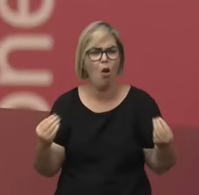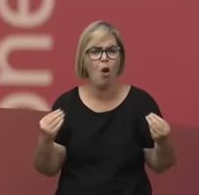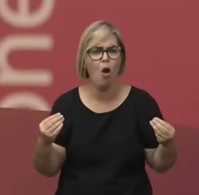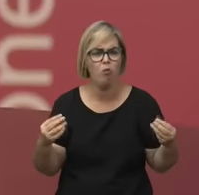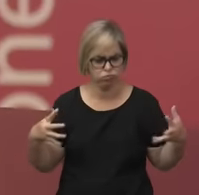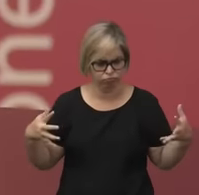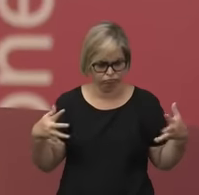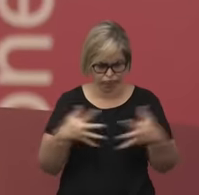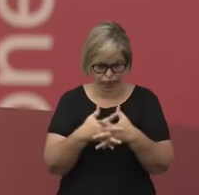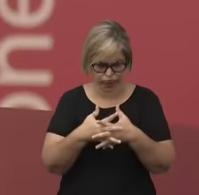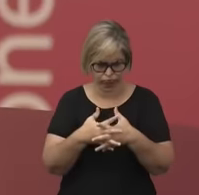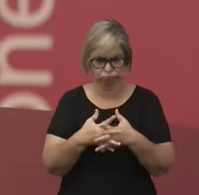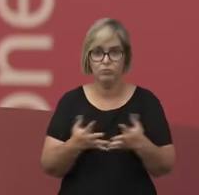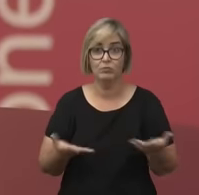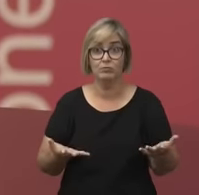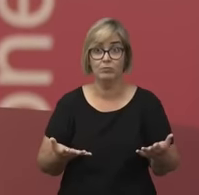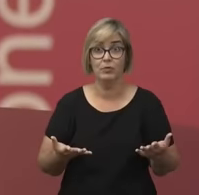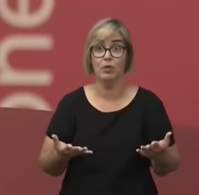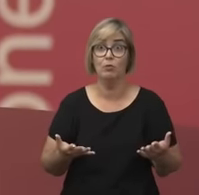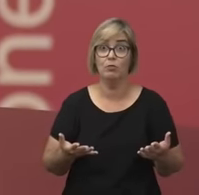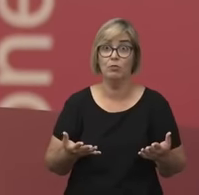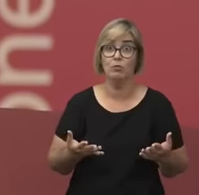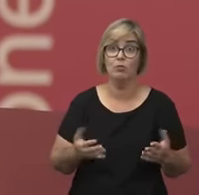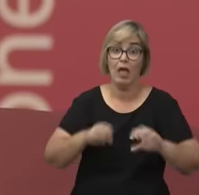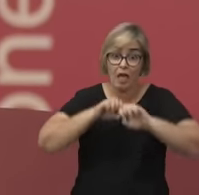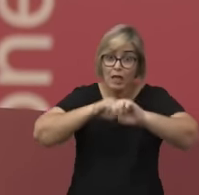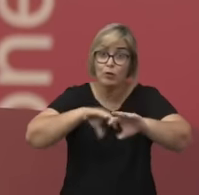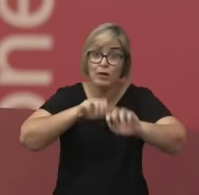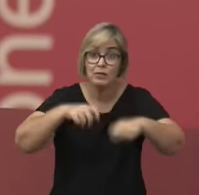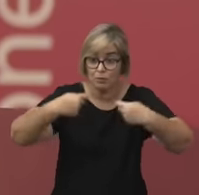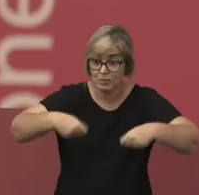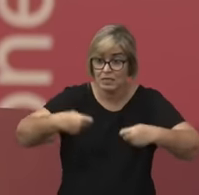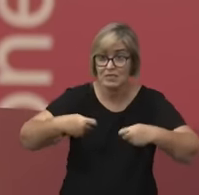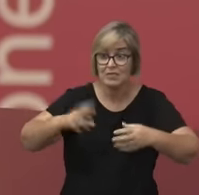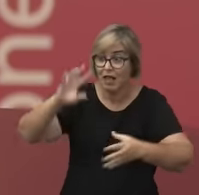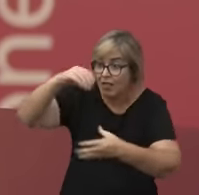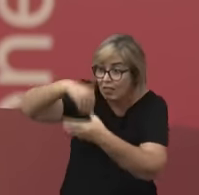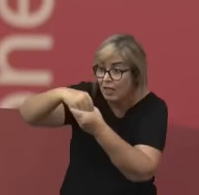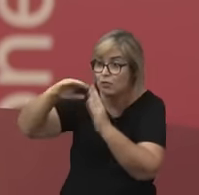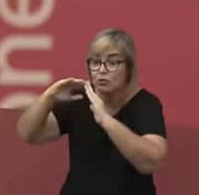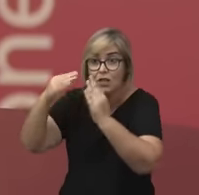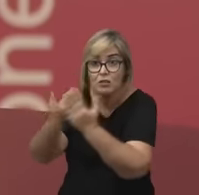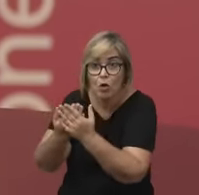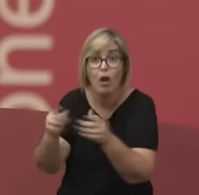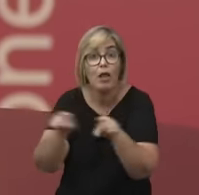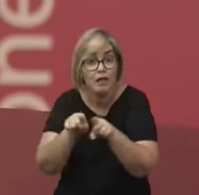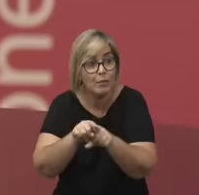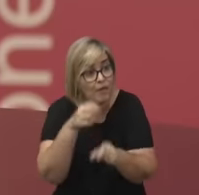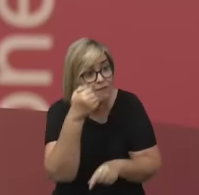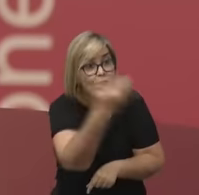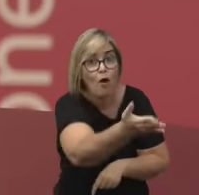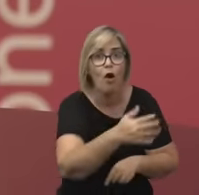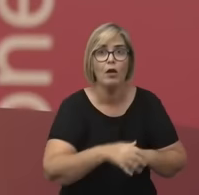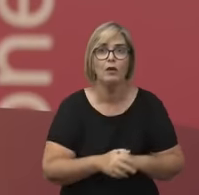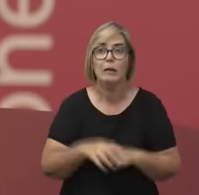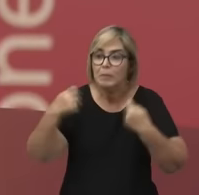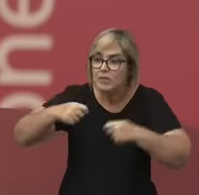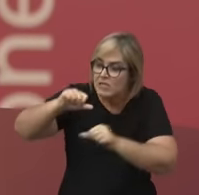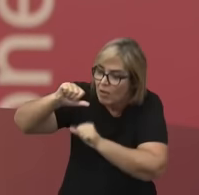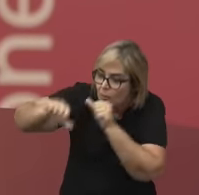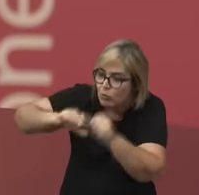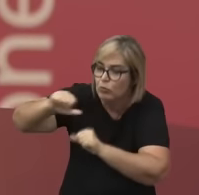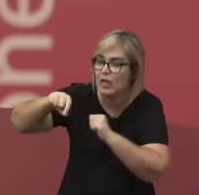A educação precisa acontecer, então, diz ela, dentro das instituições educacionais, mas também fora delas, não adianta uma transformação na